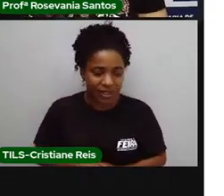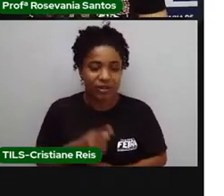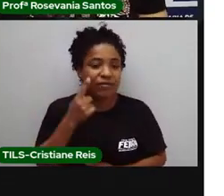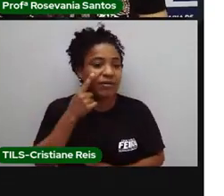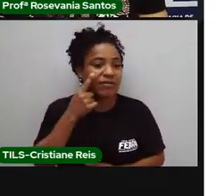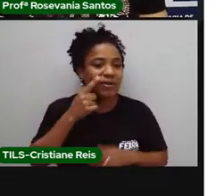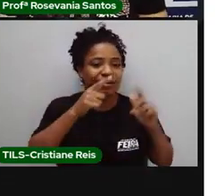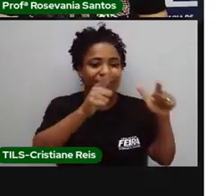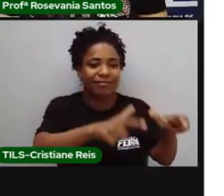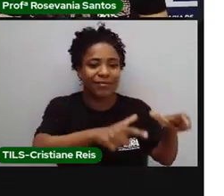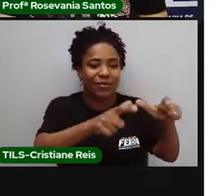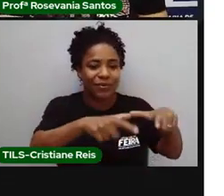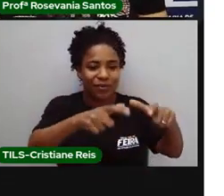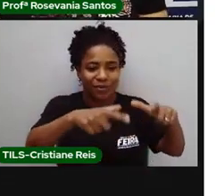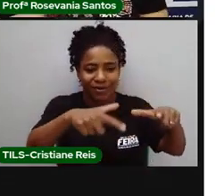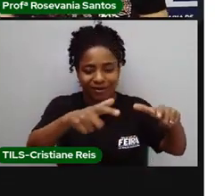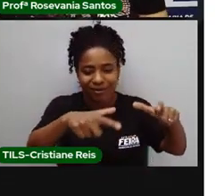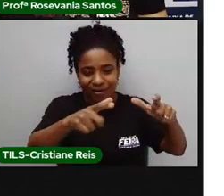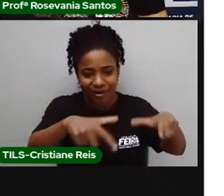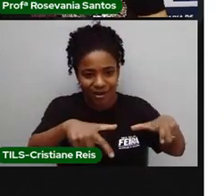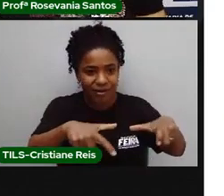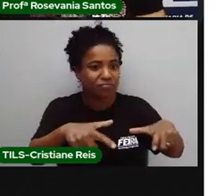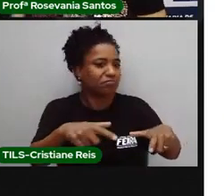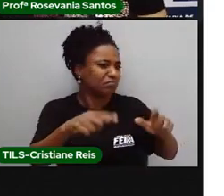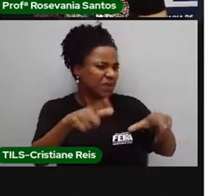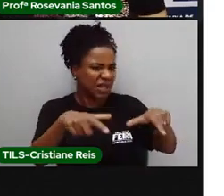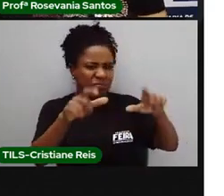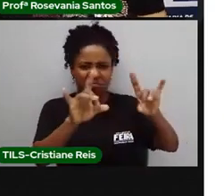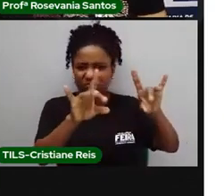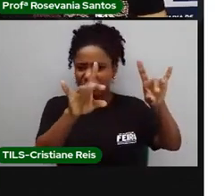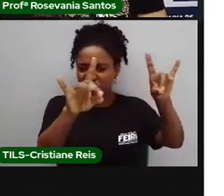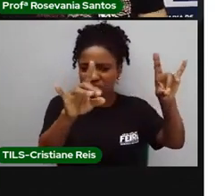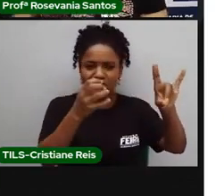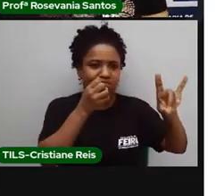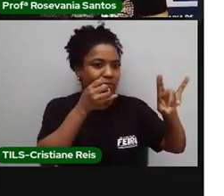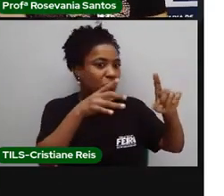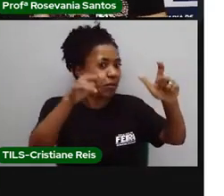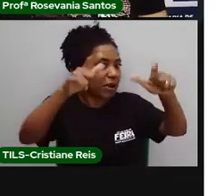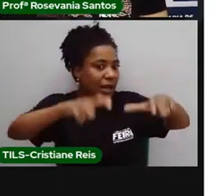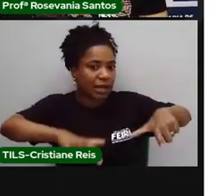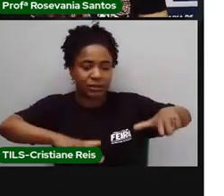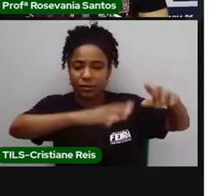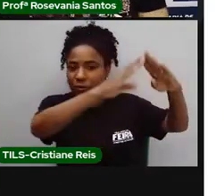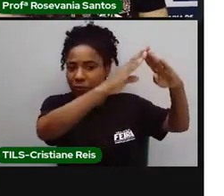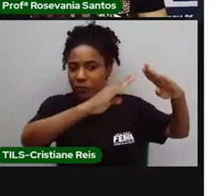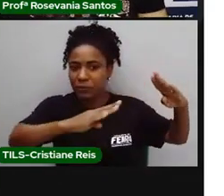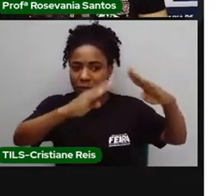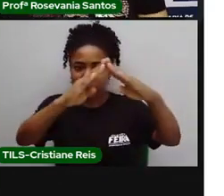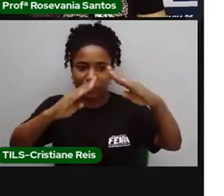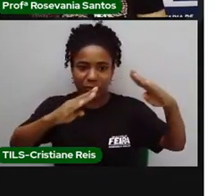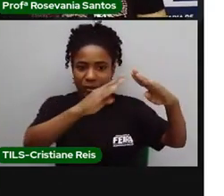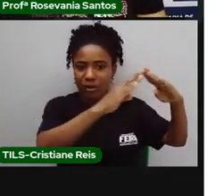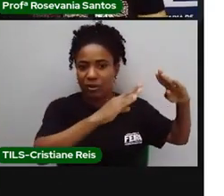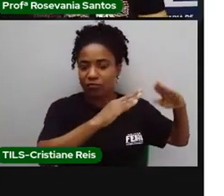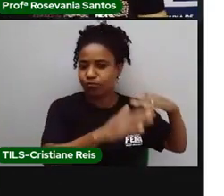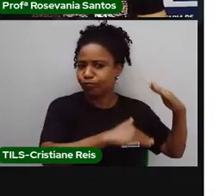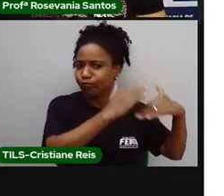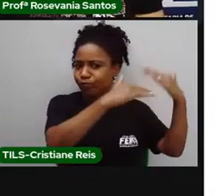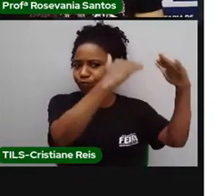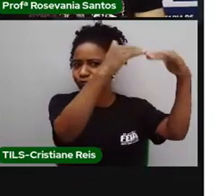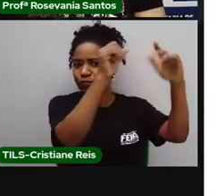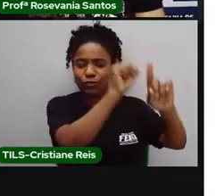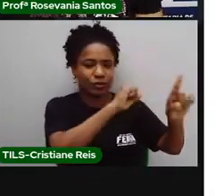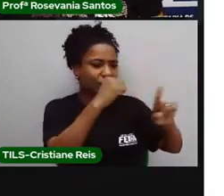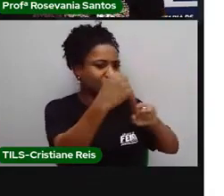digamos assim, valorizados no metro quadrado, porque quem mora ali, né, tem uma ascensão social muito